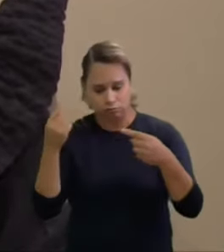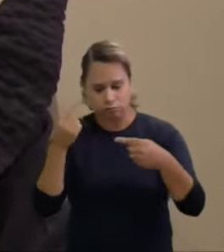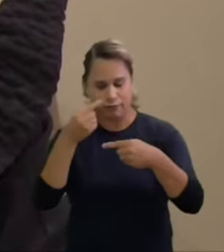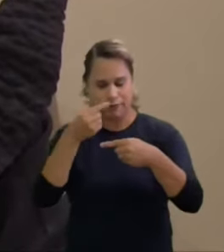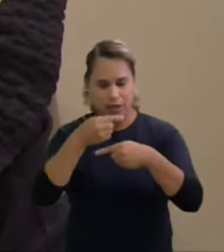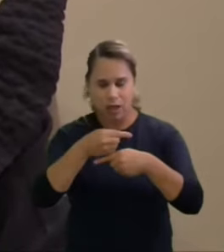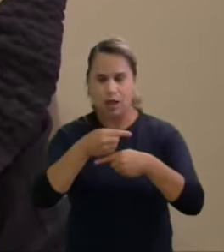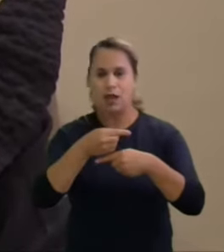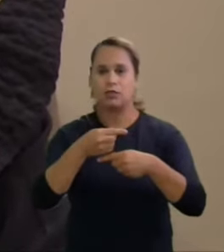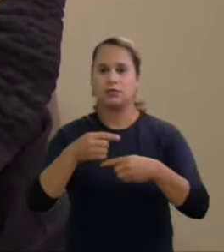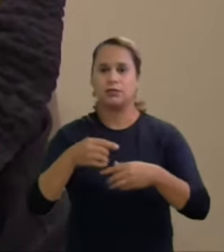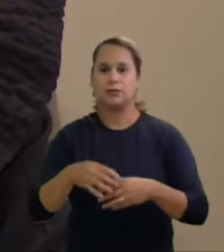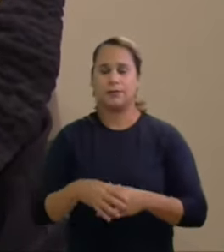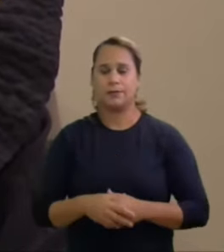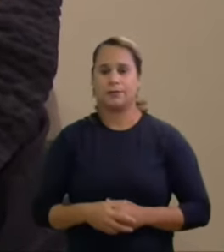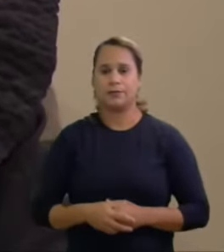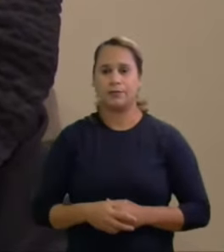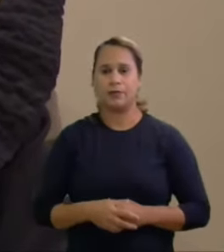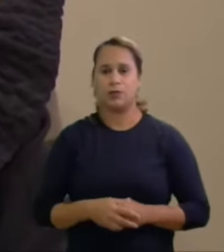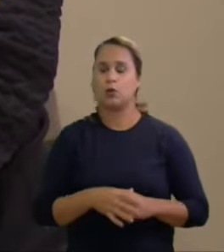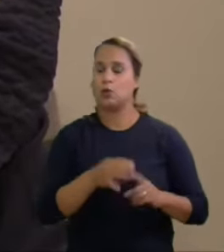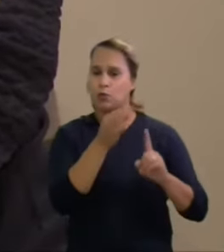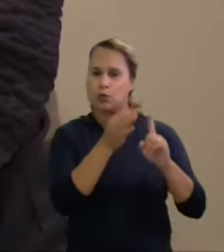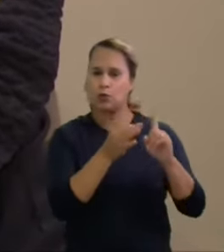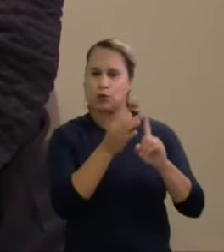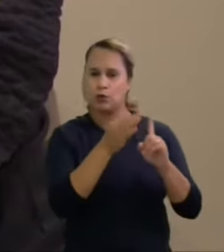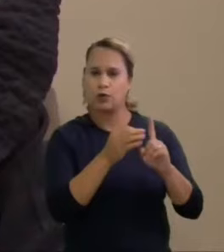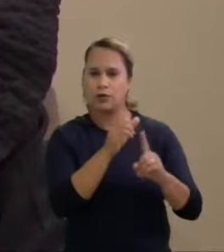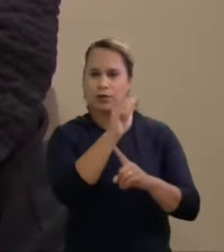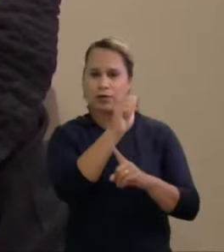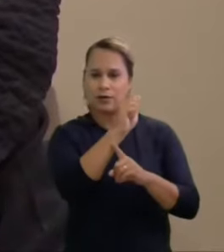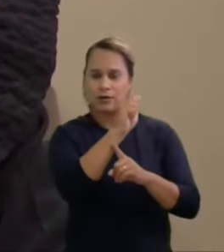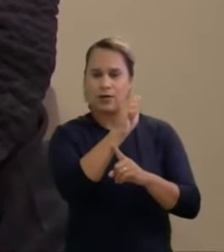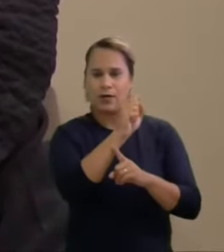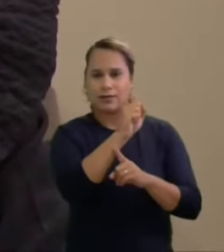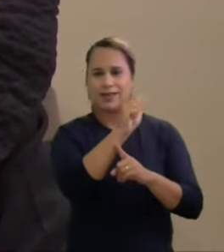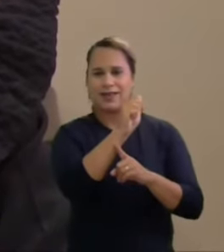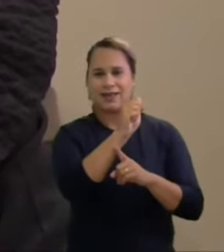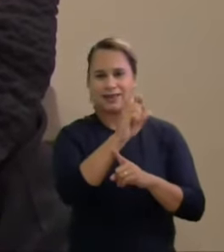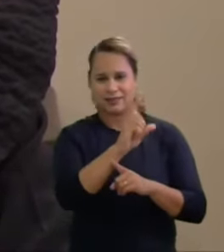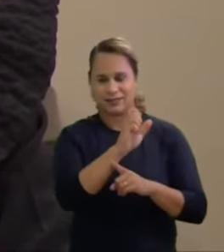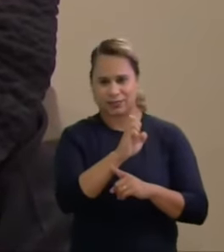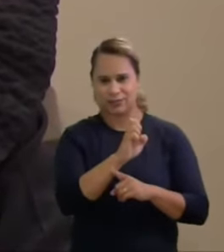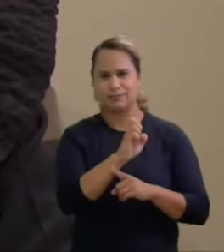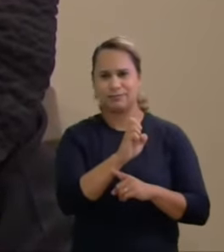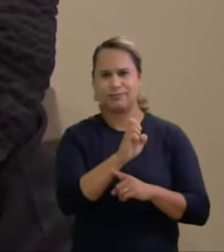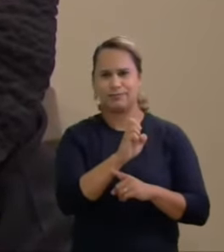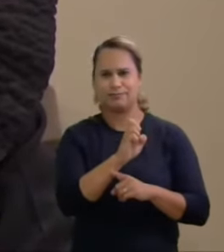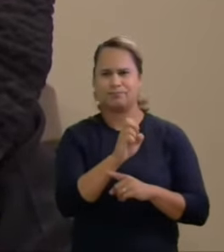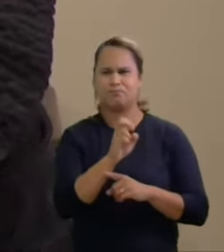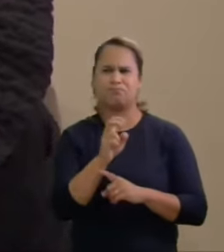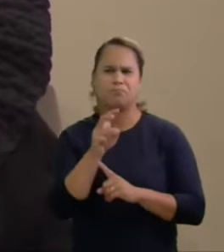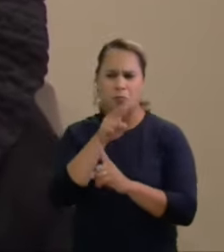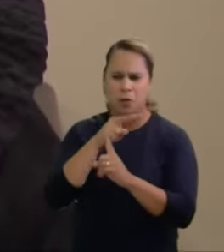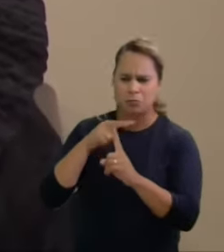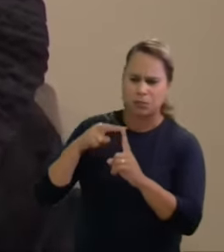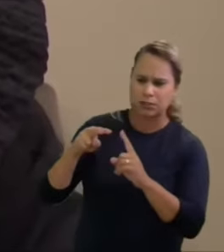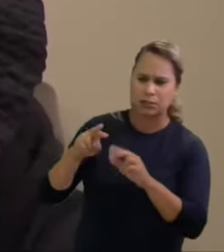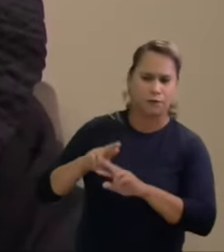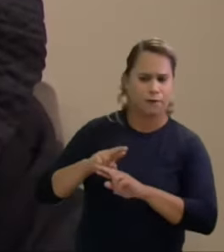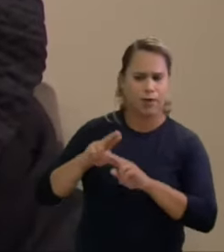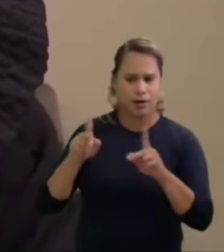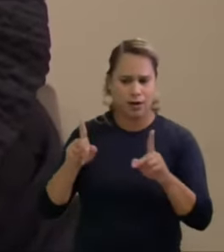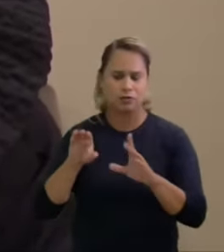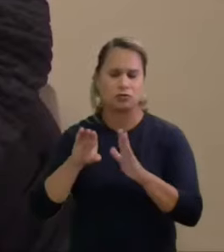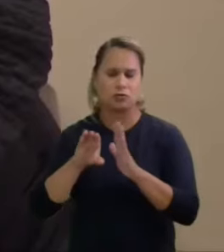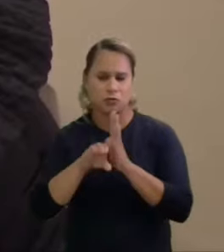José Rodrigo Sade traz uma visão distinta sob outra ótica trazendo outros conceitos e hoje como não